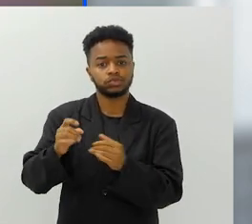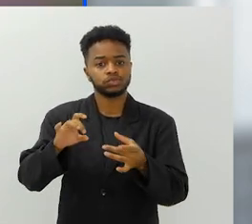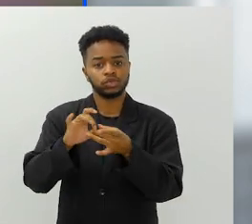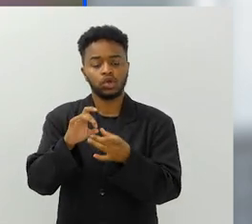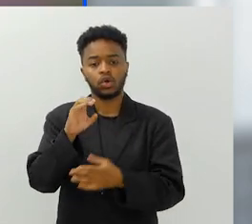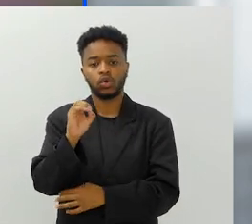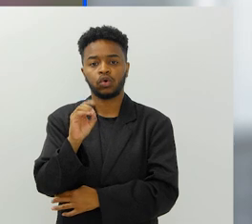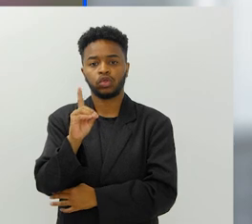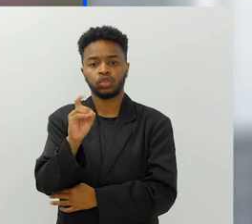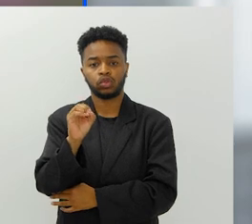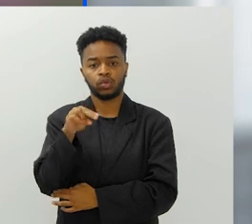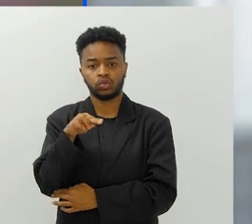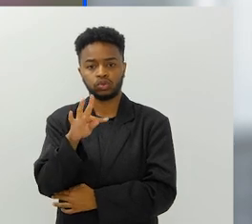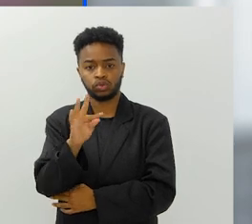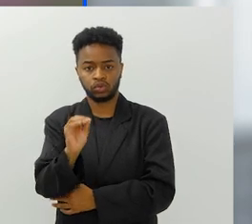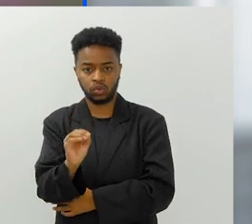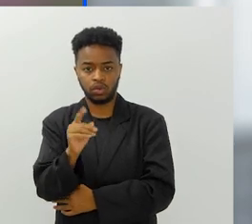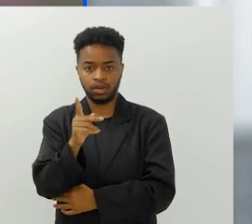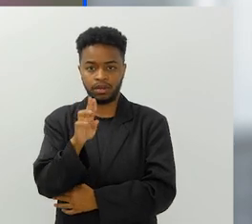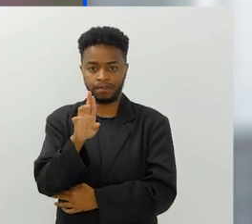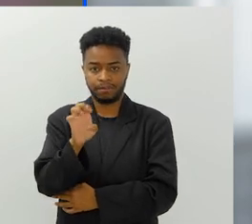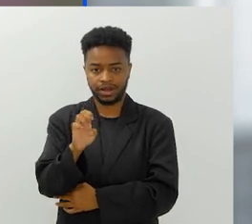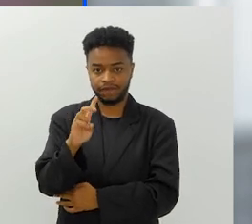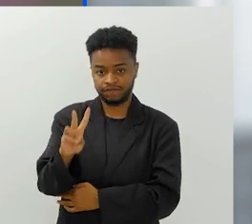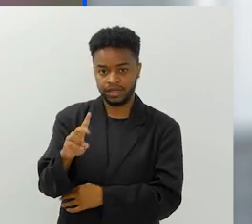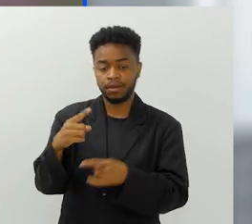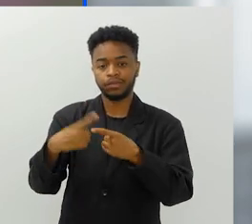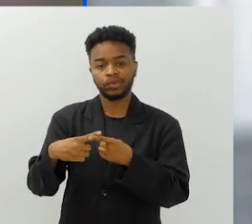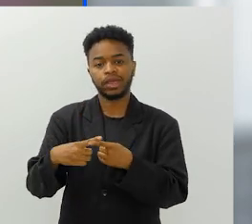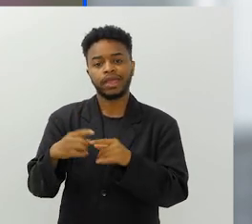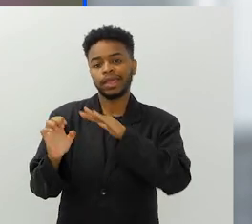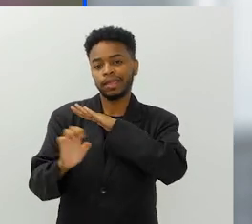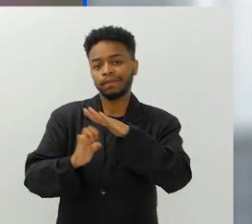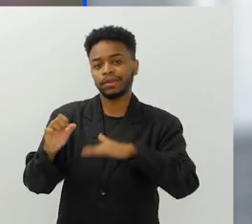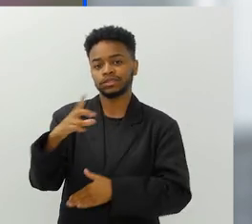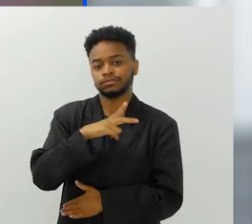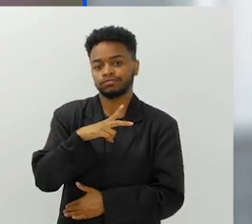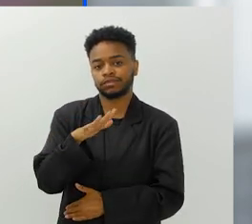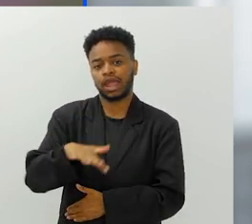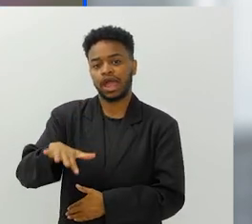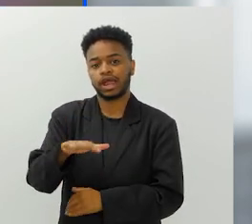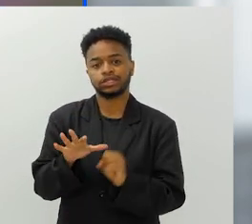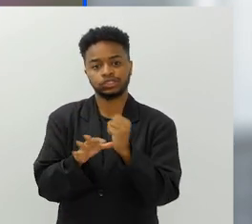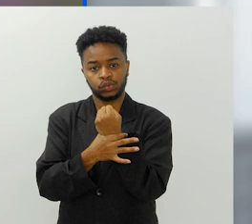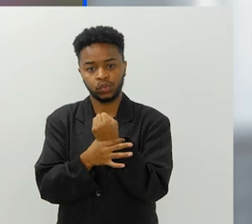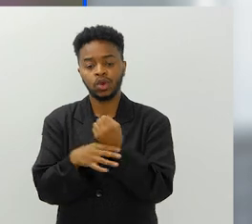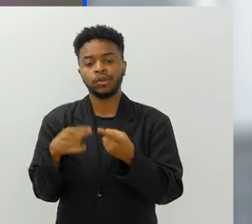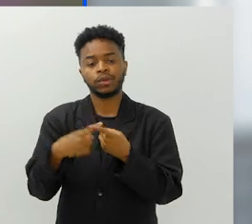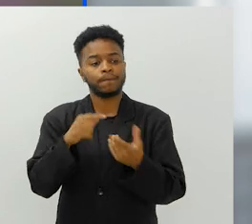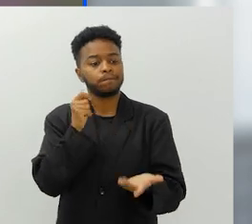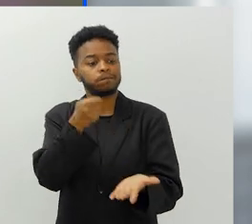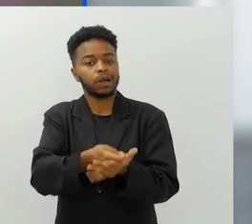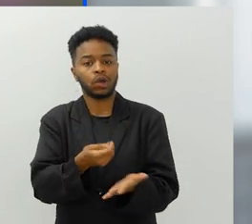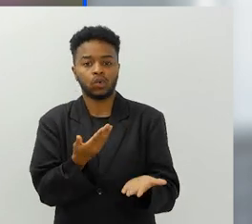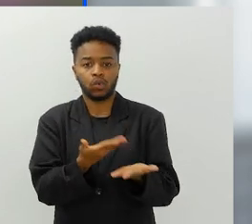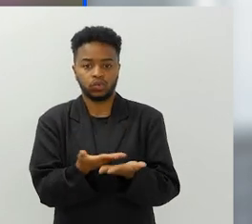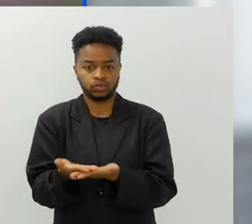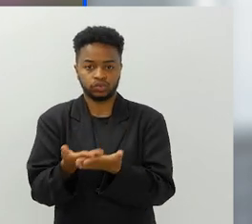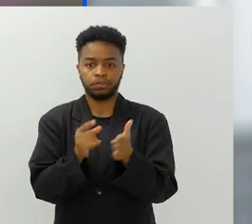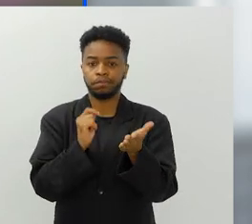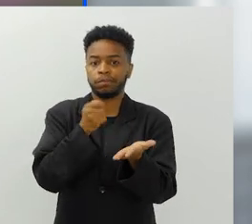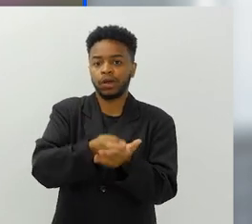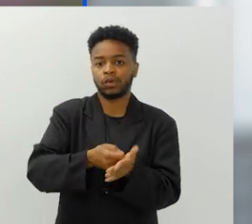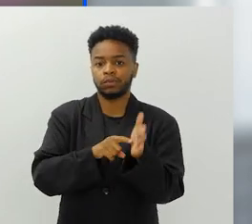pela Odonto Prev, uma empresa privada da área de seguros que patrocinou esse estudo.